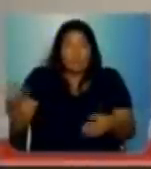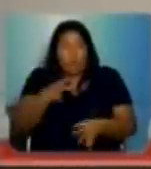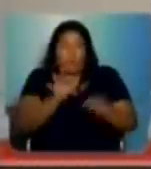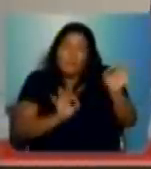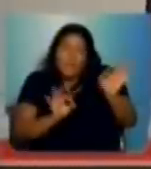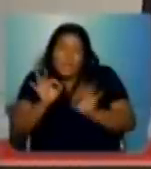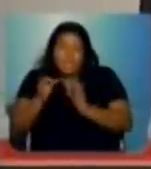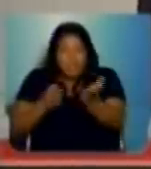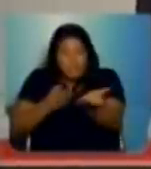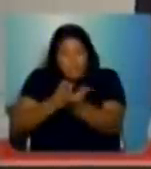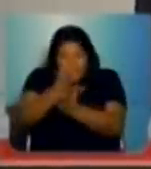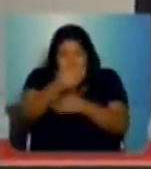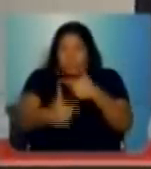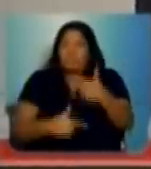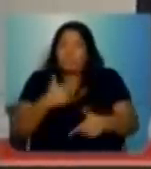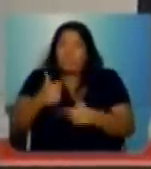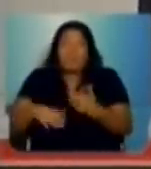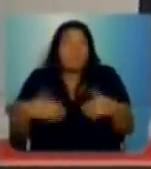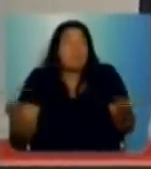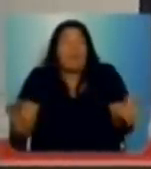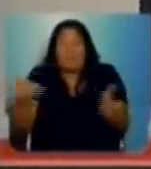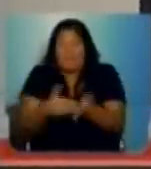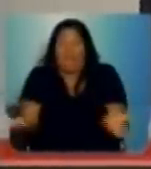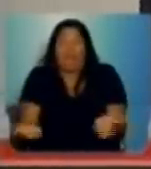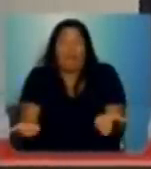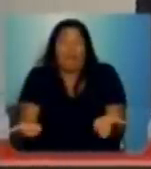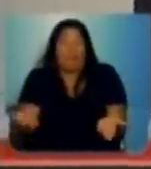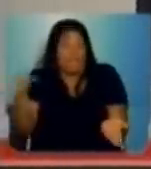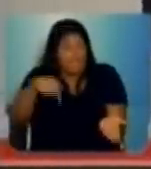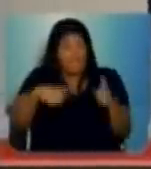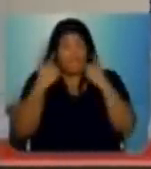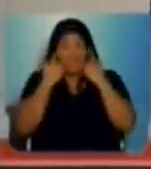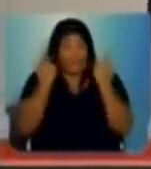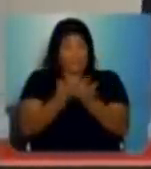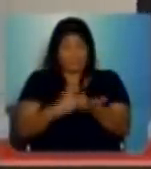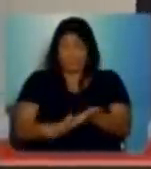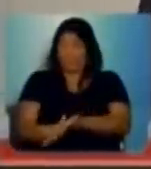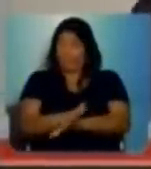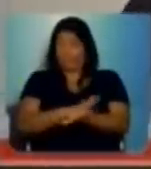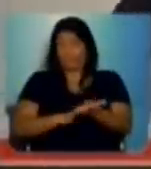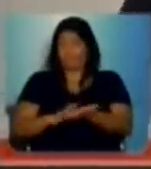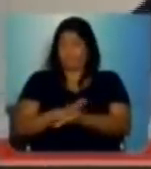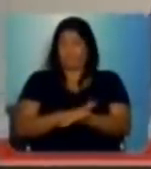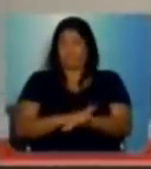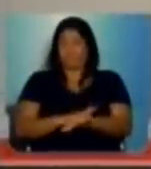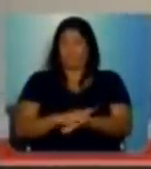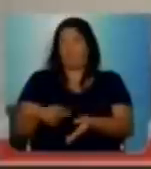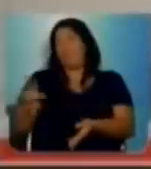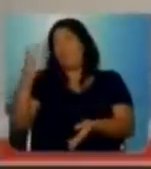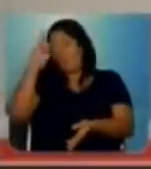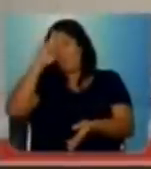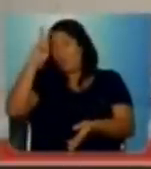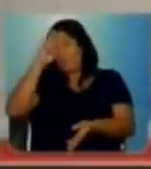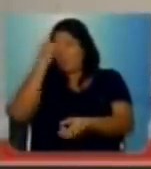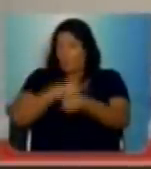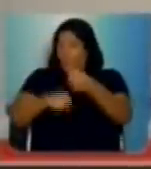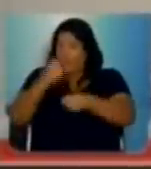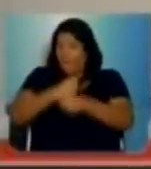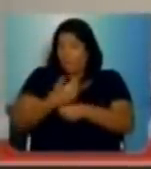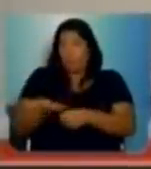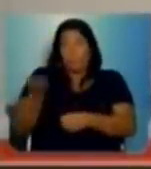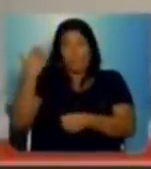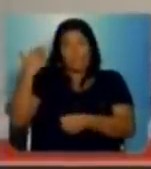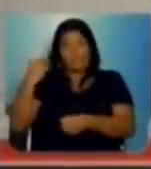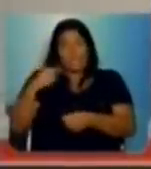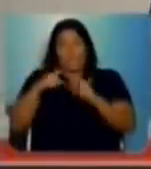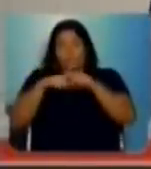O plano não chegou na Assembleia Legislativa. E lembro que no ano passado os servidores estiveram aqui, do Centro